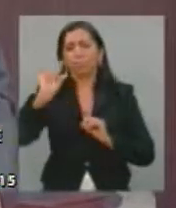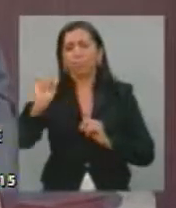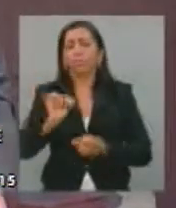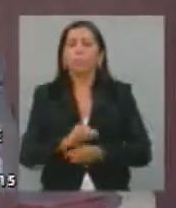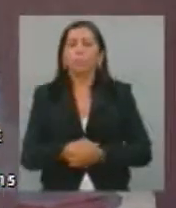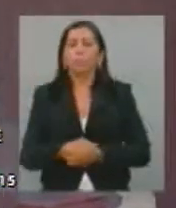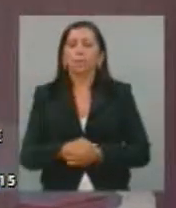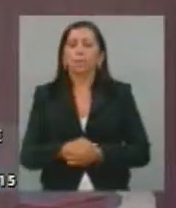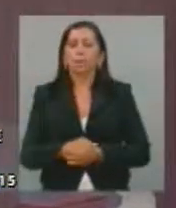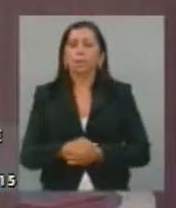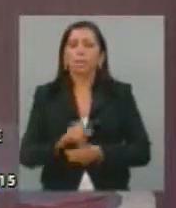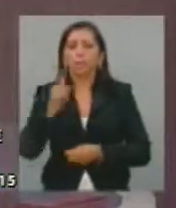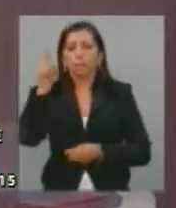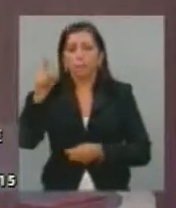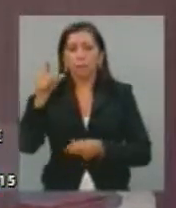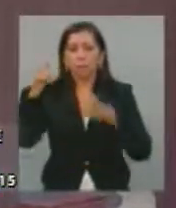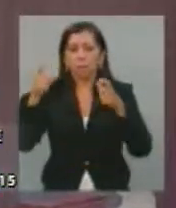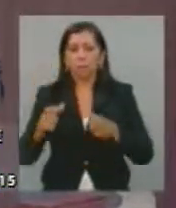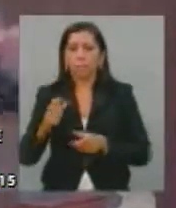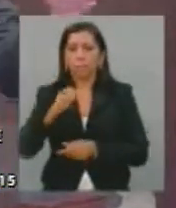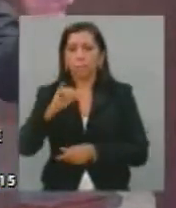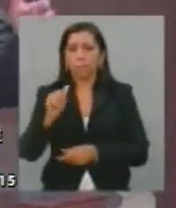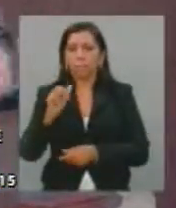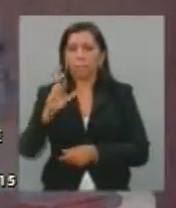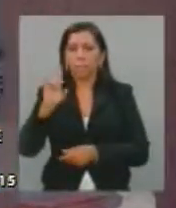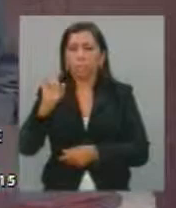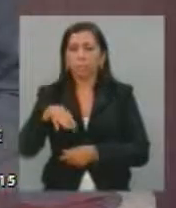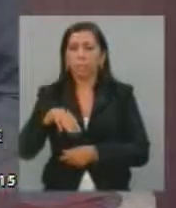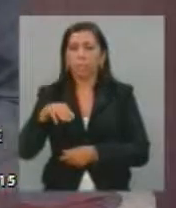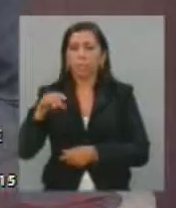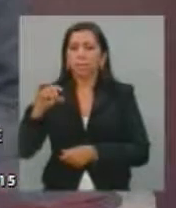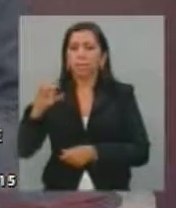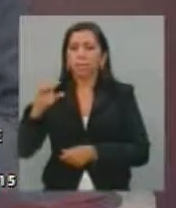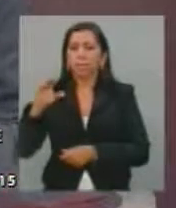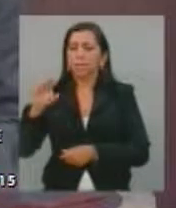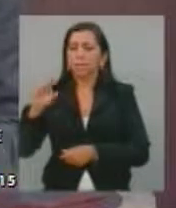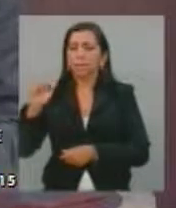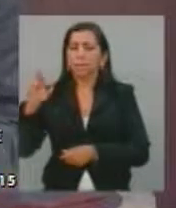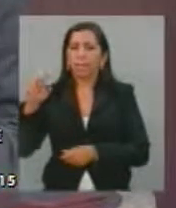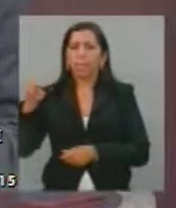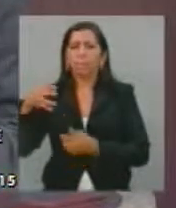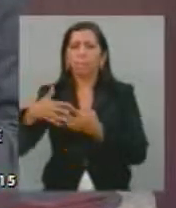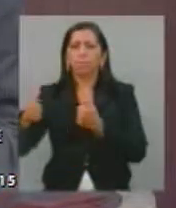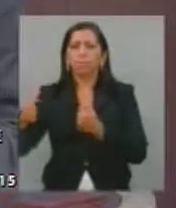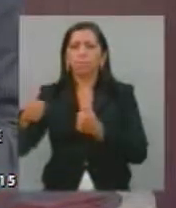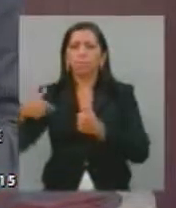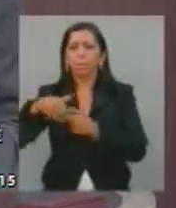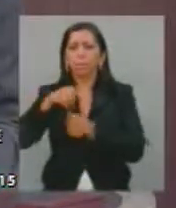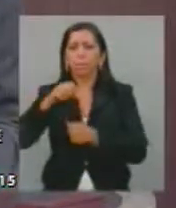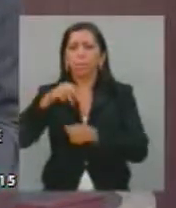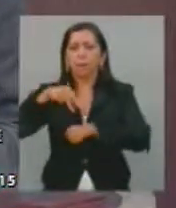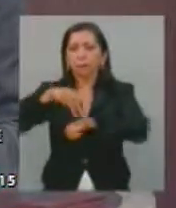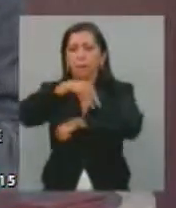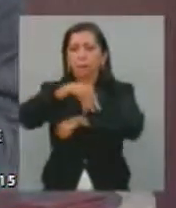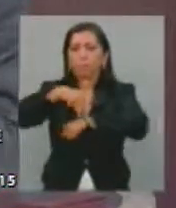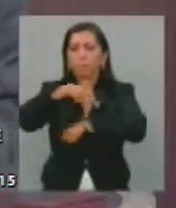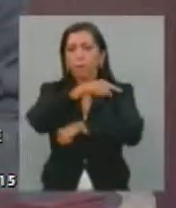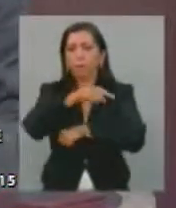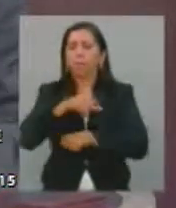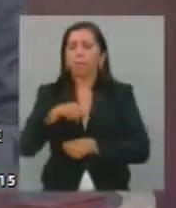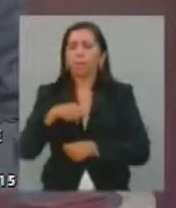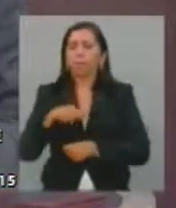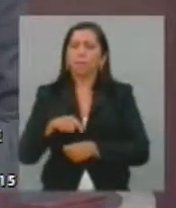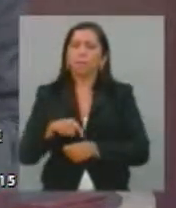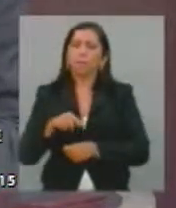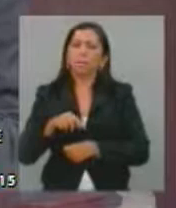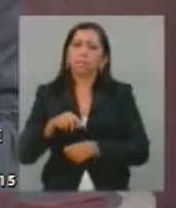Foi no Jardim Cearense, ali perto da Gordofreira do Maciel, indo para casa, 13h30 da tarde, foi